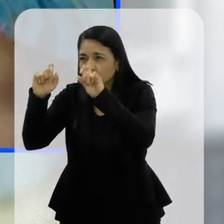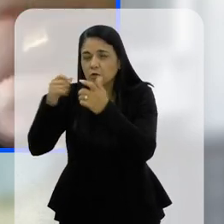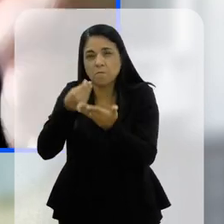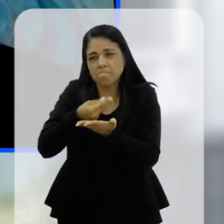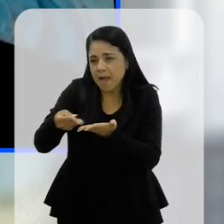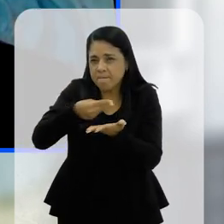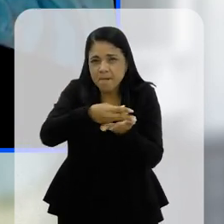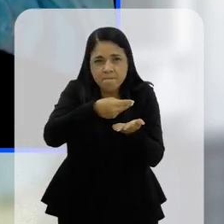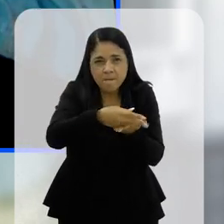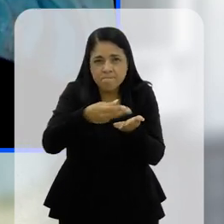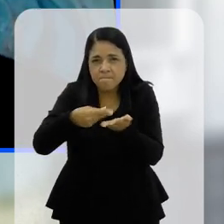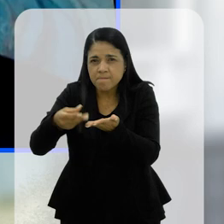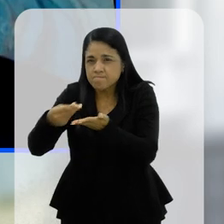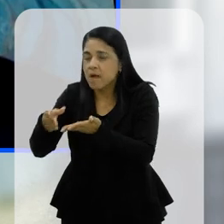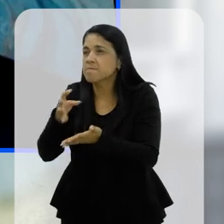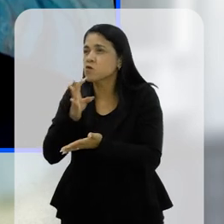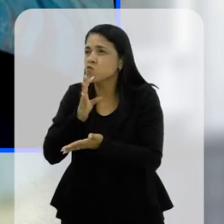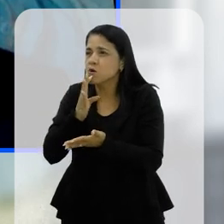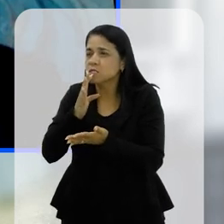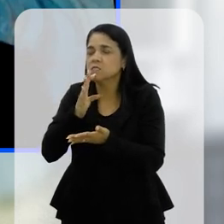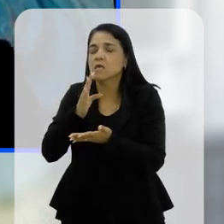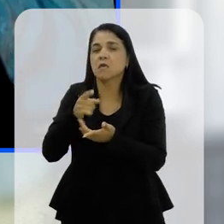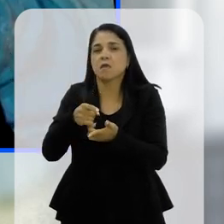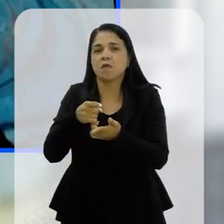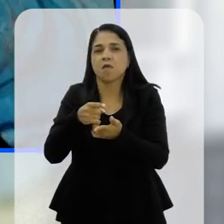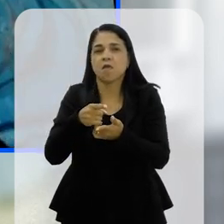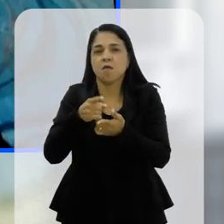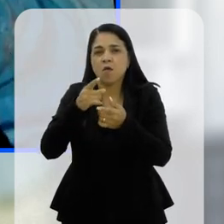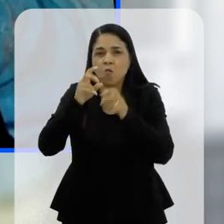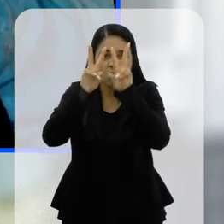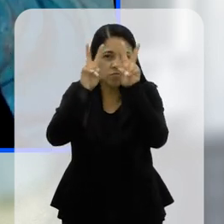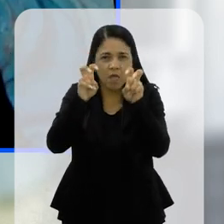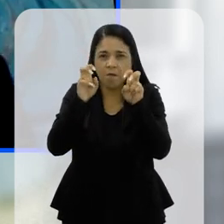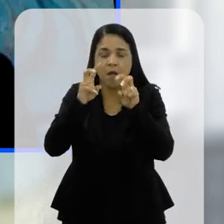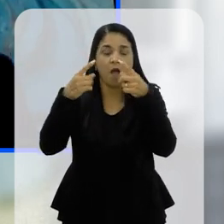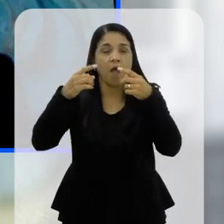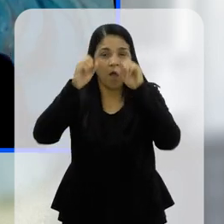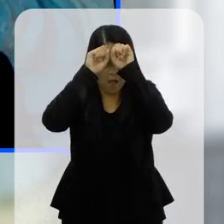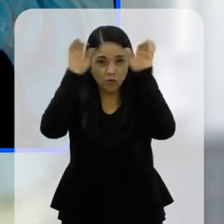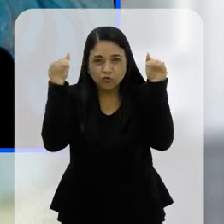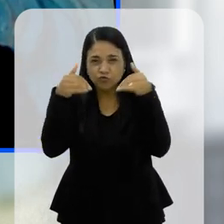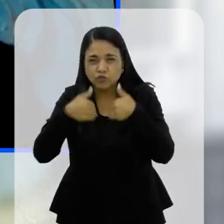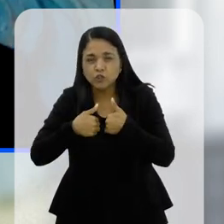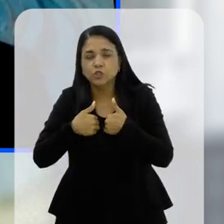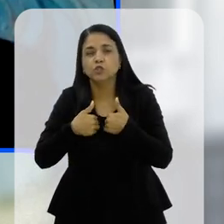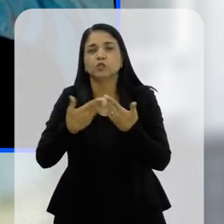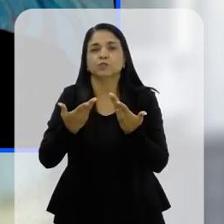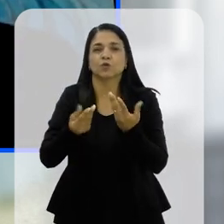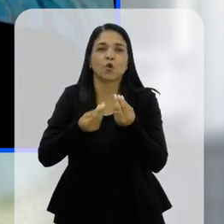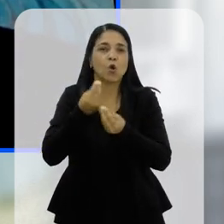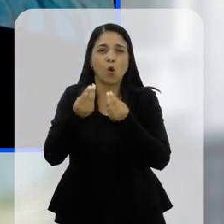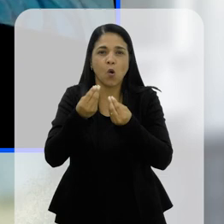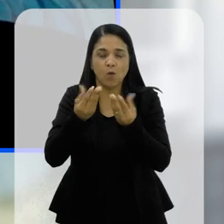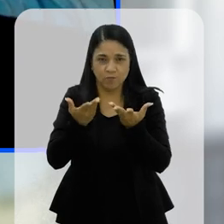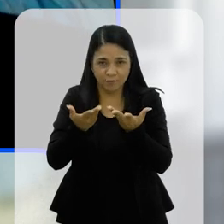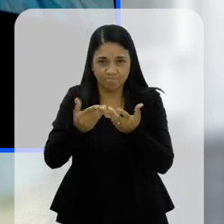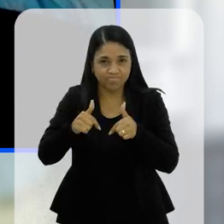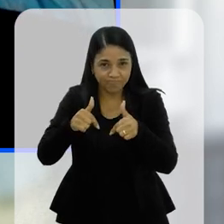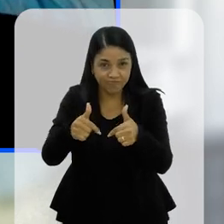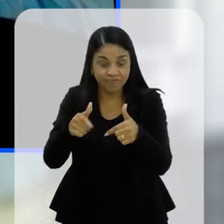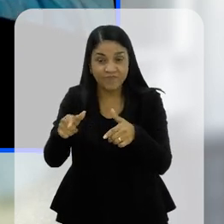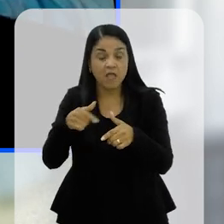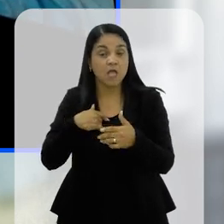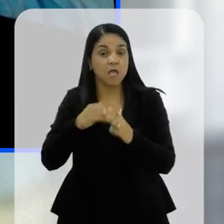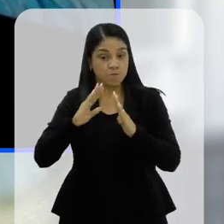confetando para que as pessoas conhecessem ali o autismo, saber o que é o autismo, meu